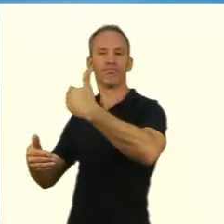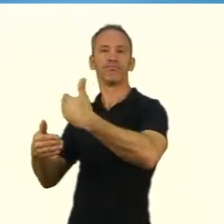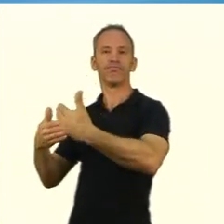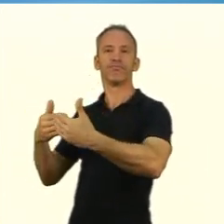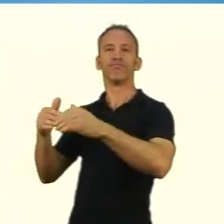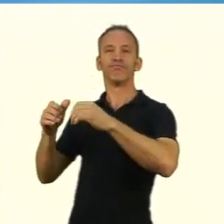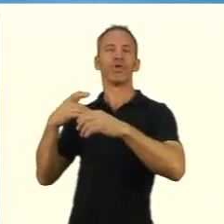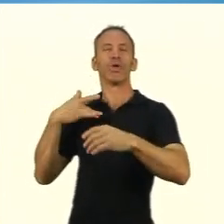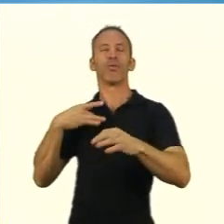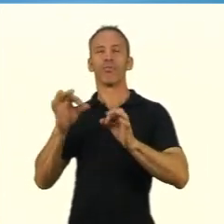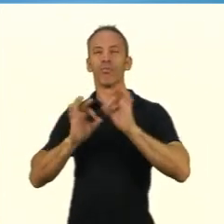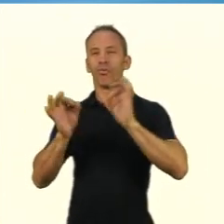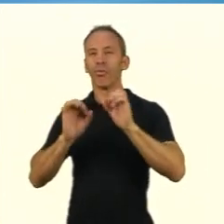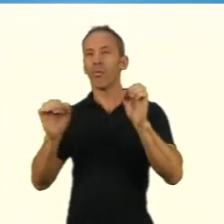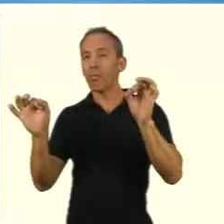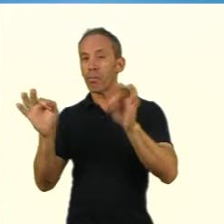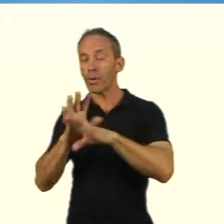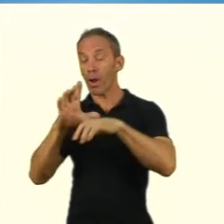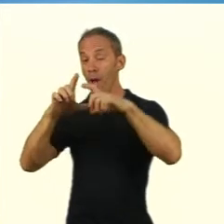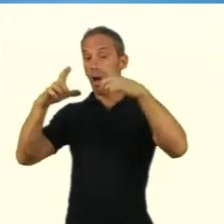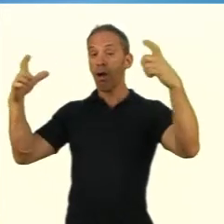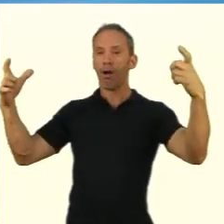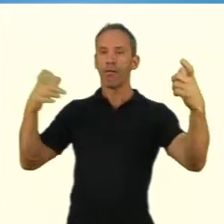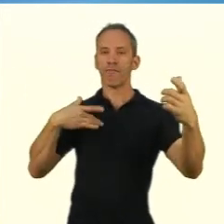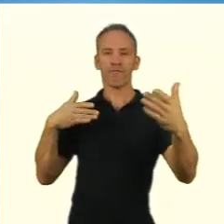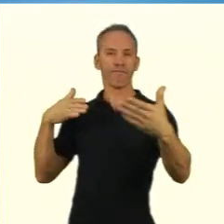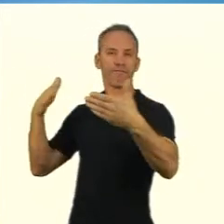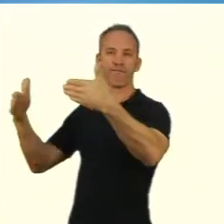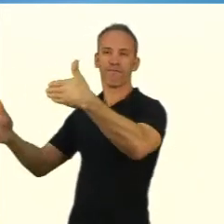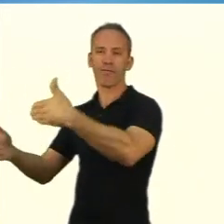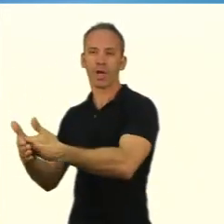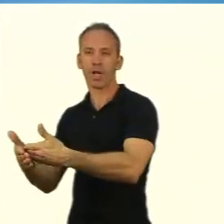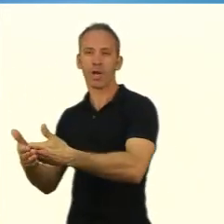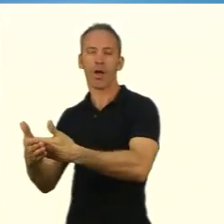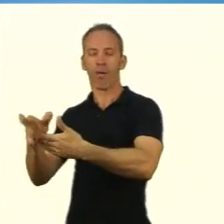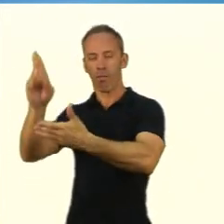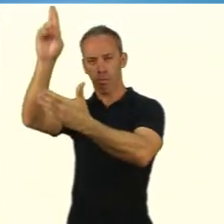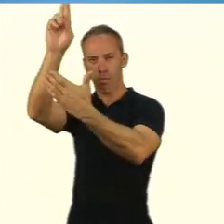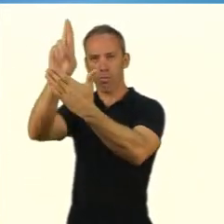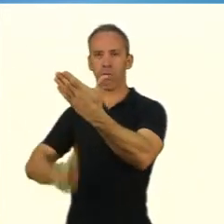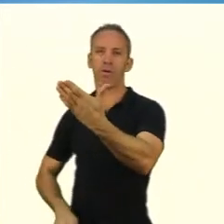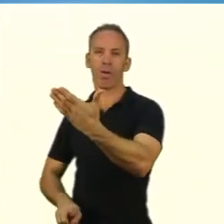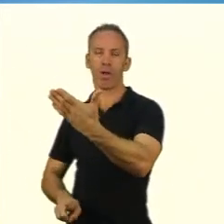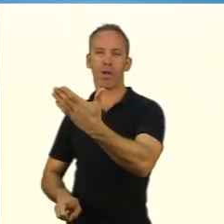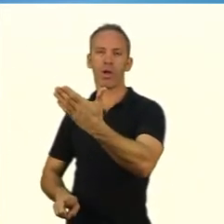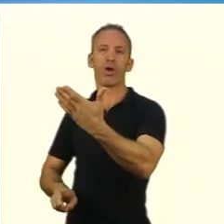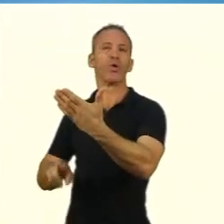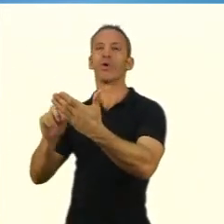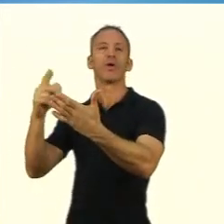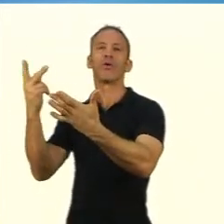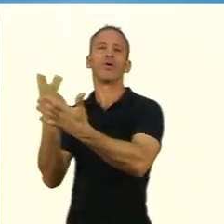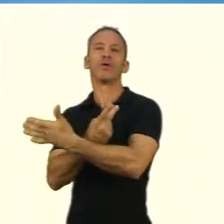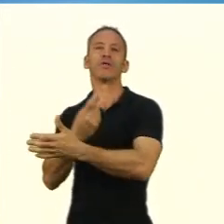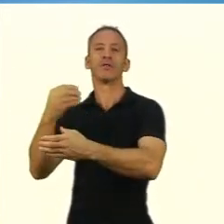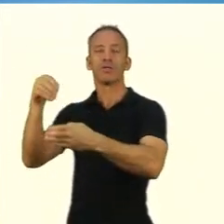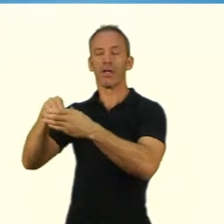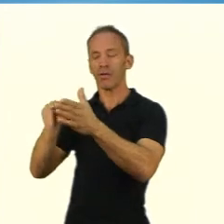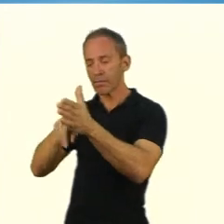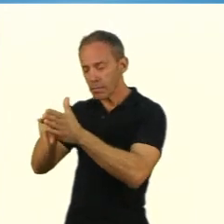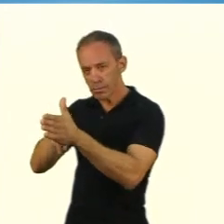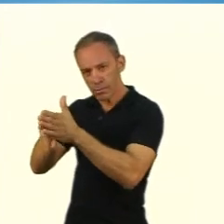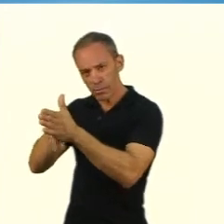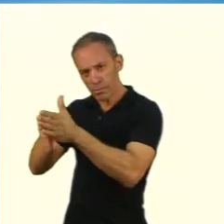cada uma dessas estratégias é um objetivo específico que eu vou alcançando e à medida que eu vou alcançando eu vou